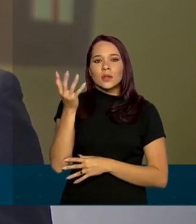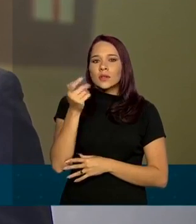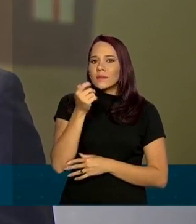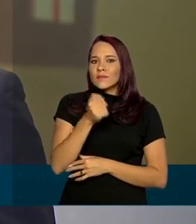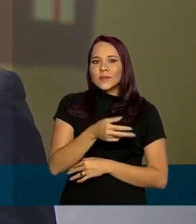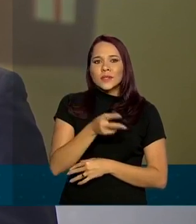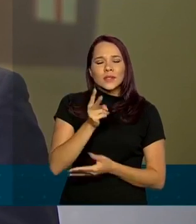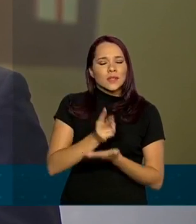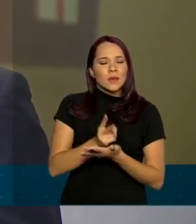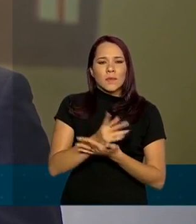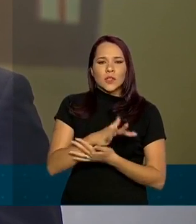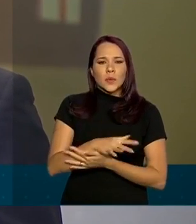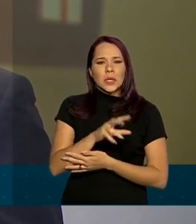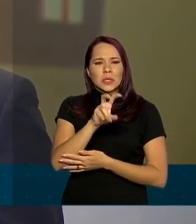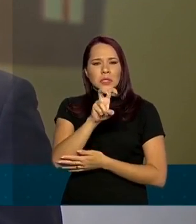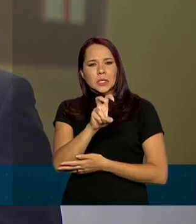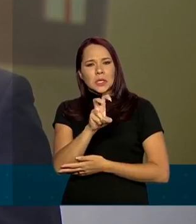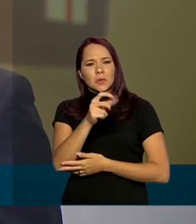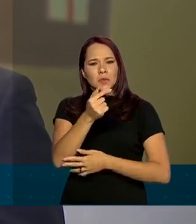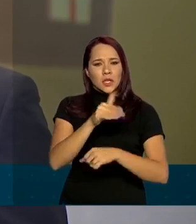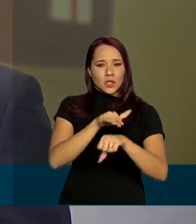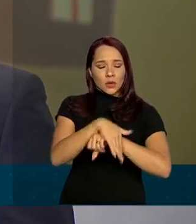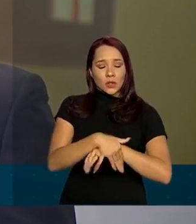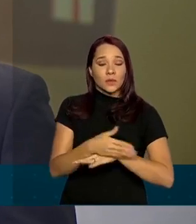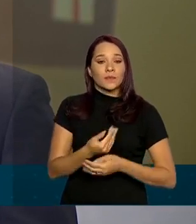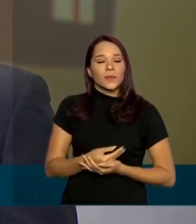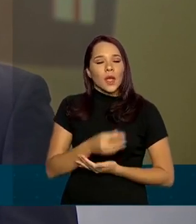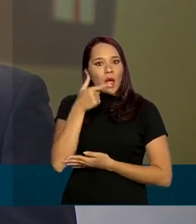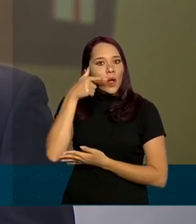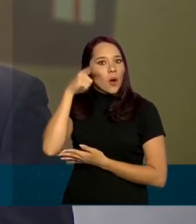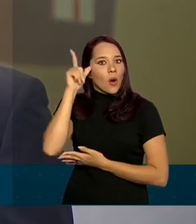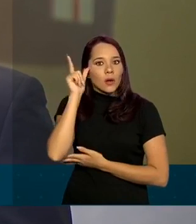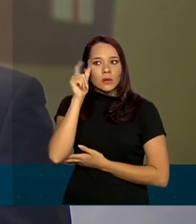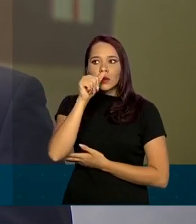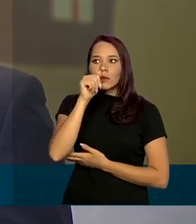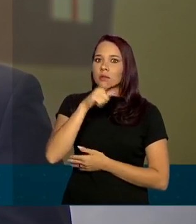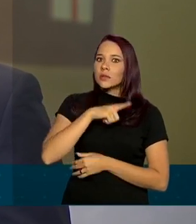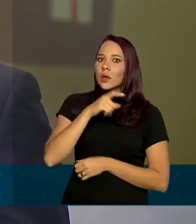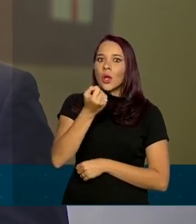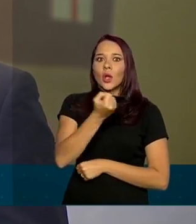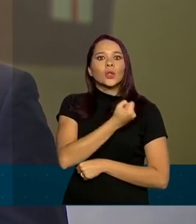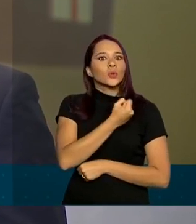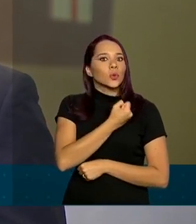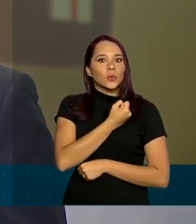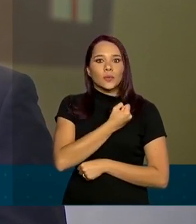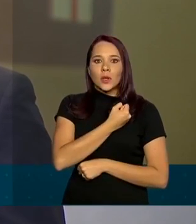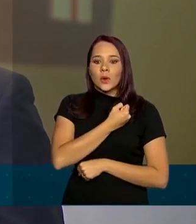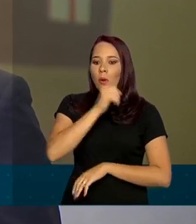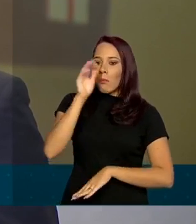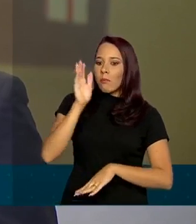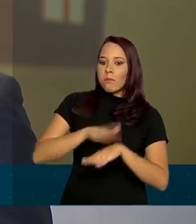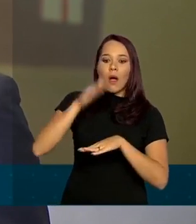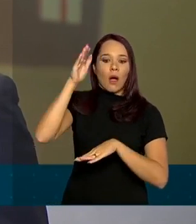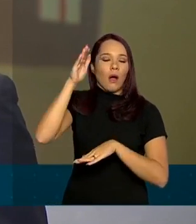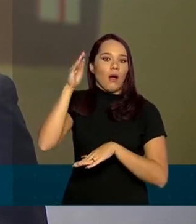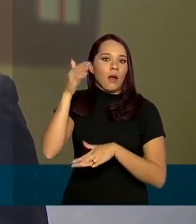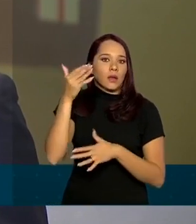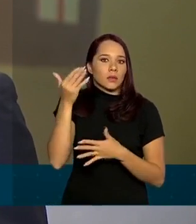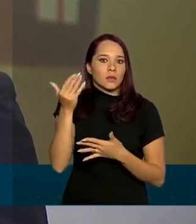sempre entre 5 e 7 da noite e ontem quando o Brasil registrou um número recorde